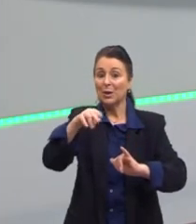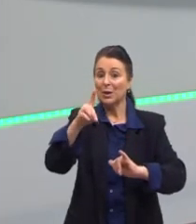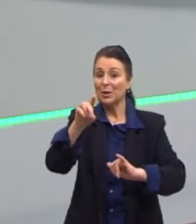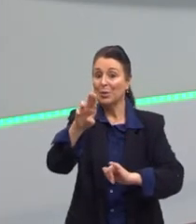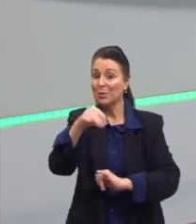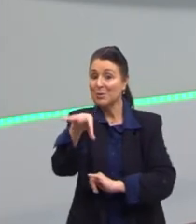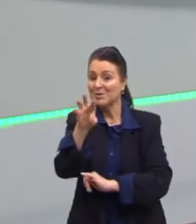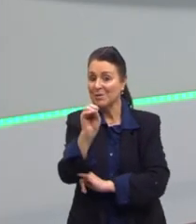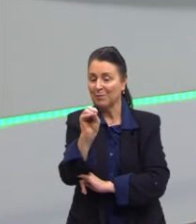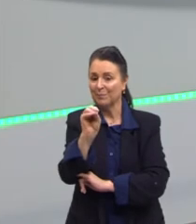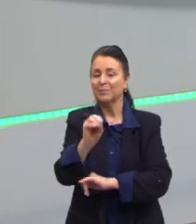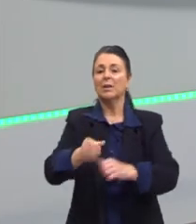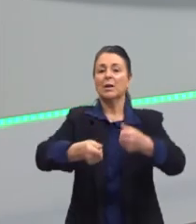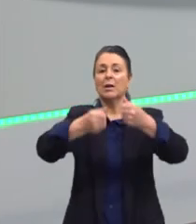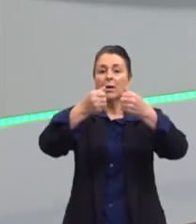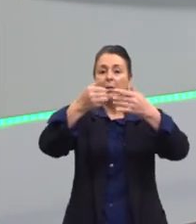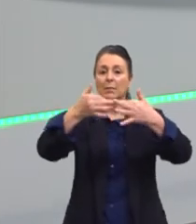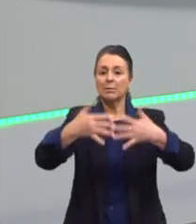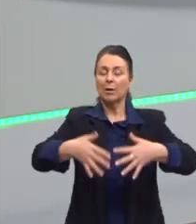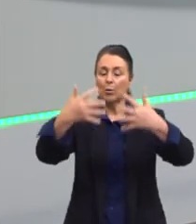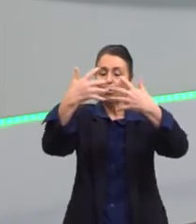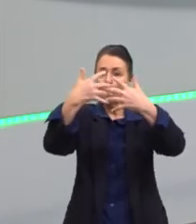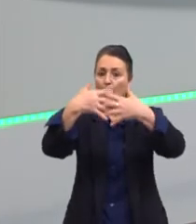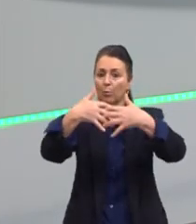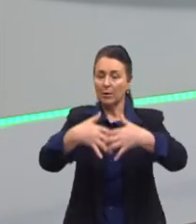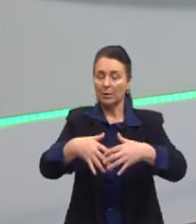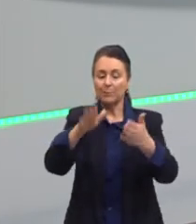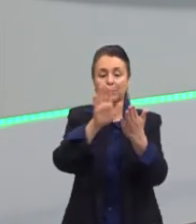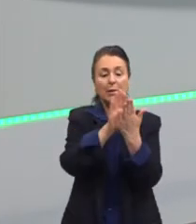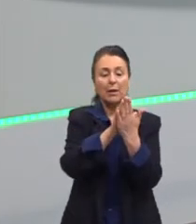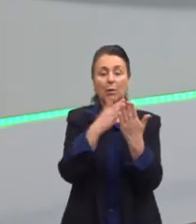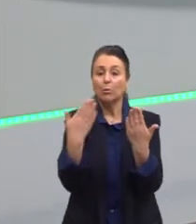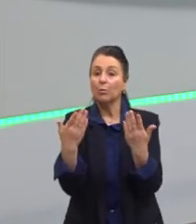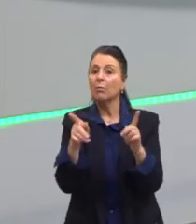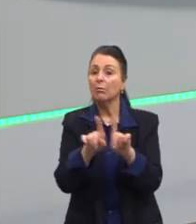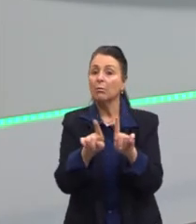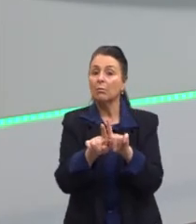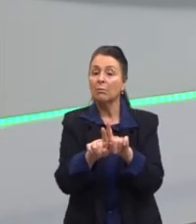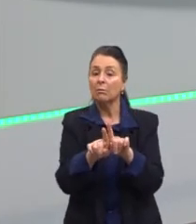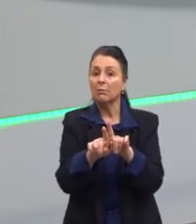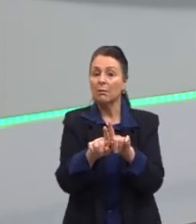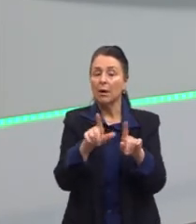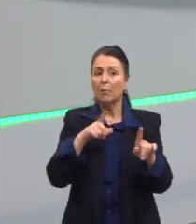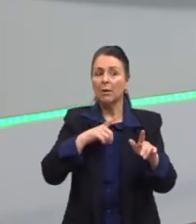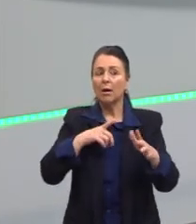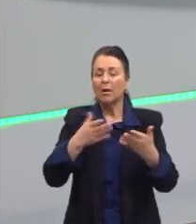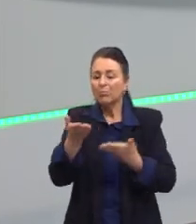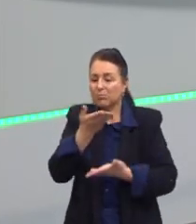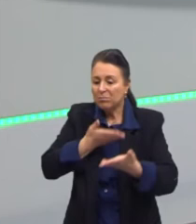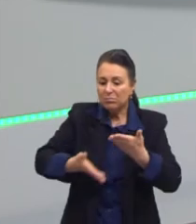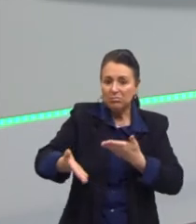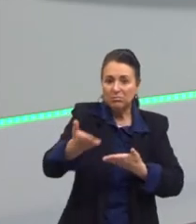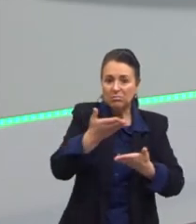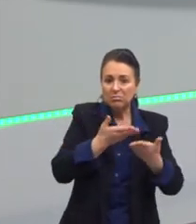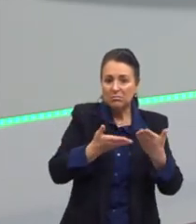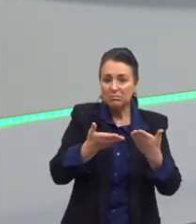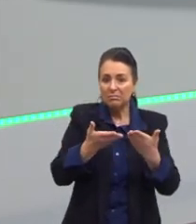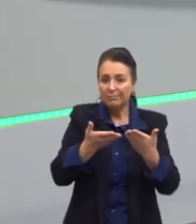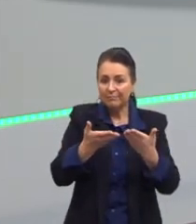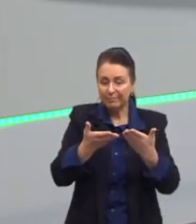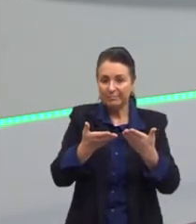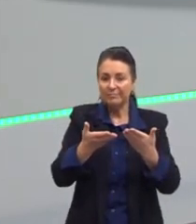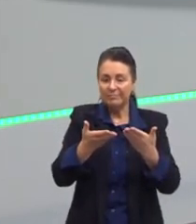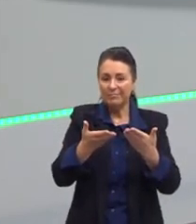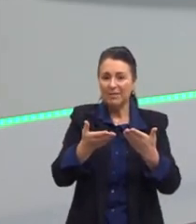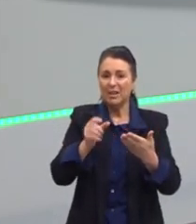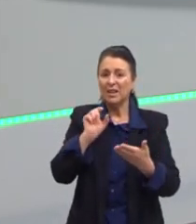Olha também para explicações complexas. Pode ver que a analogia é uma coisa que também transita num terreno movediço. Quem